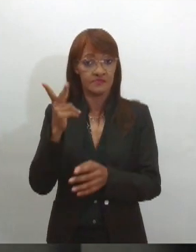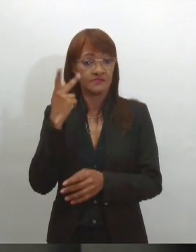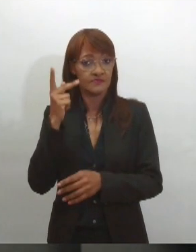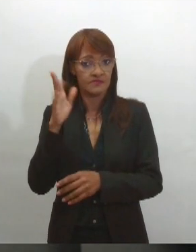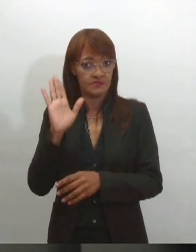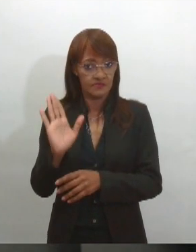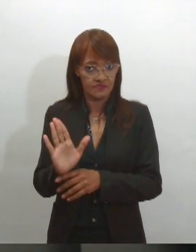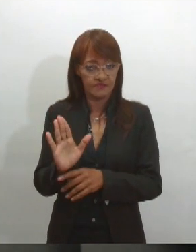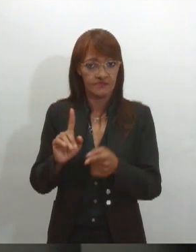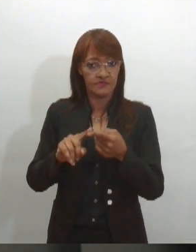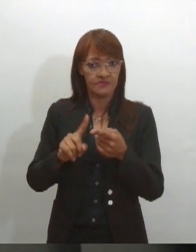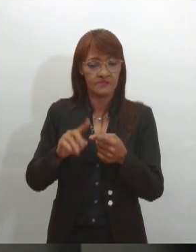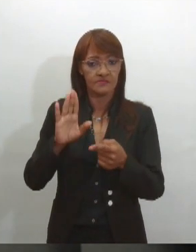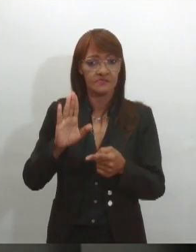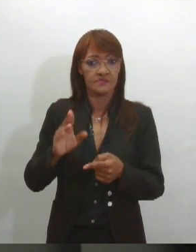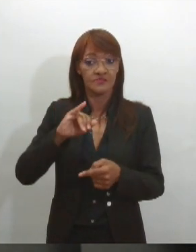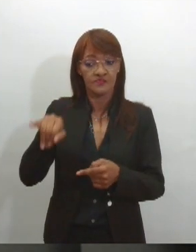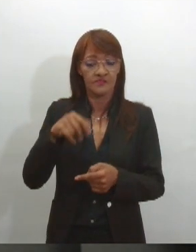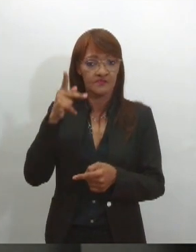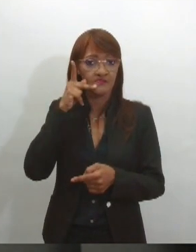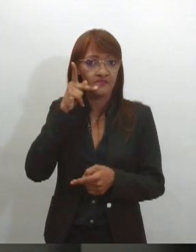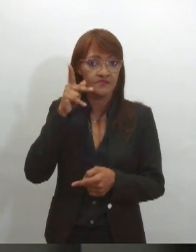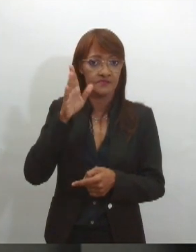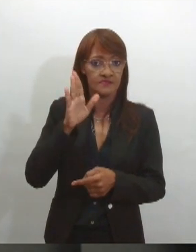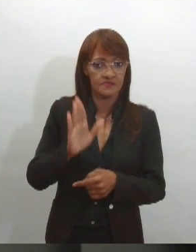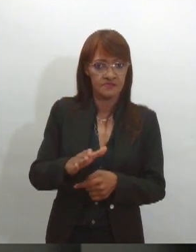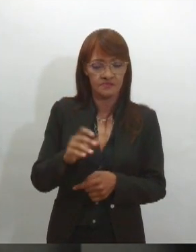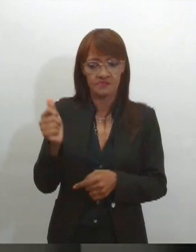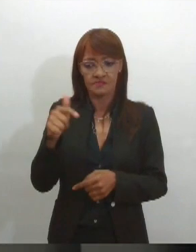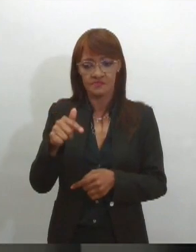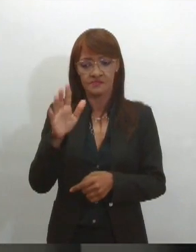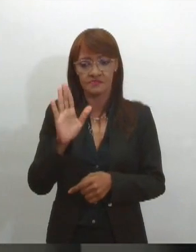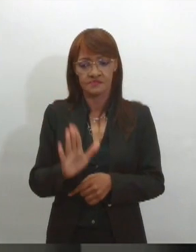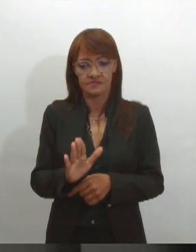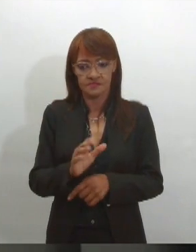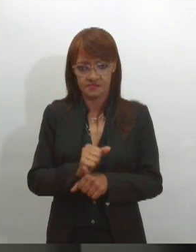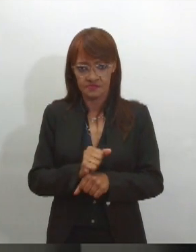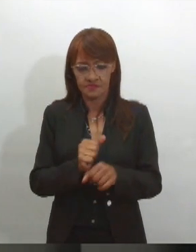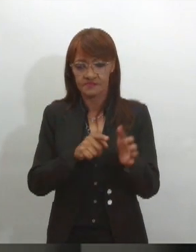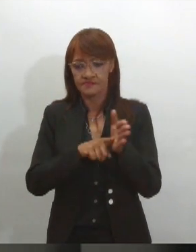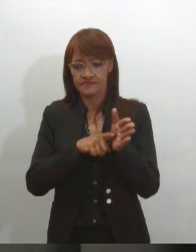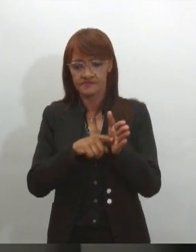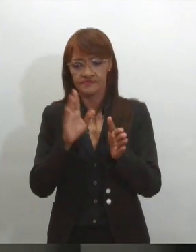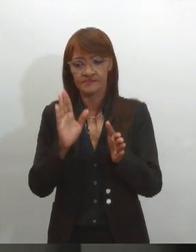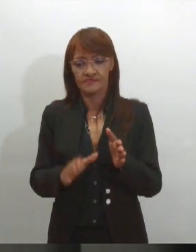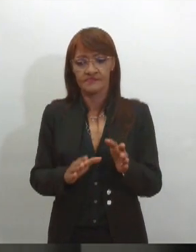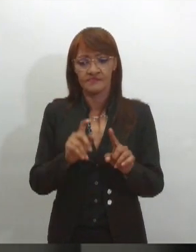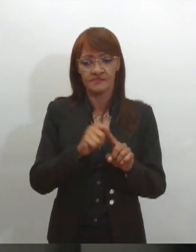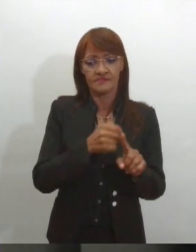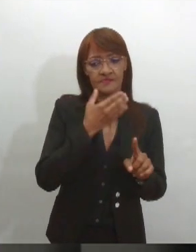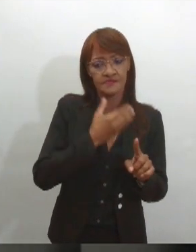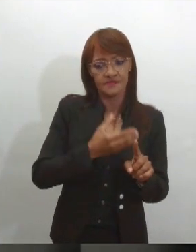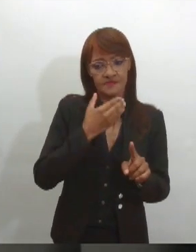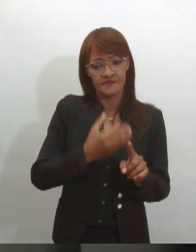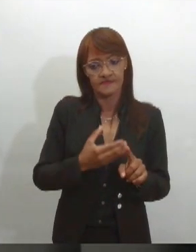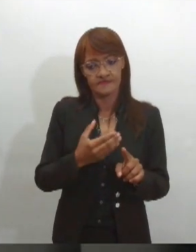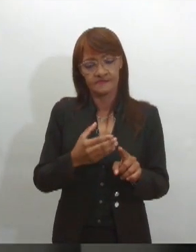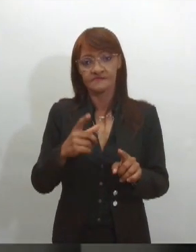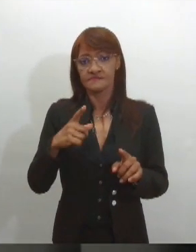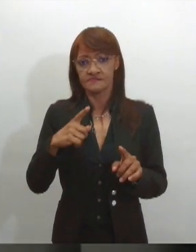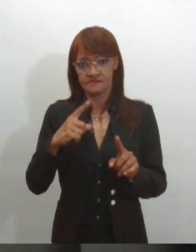menores valores entre as 17 analisadas pela pesquisa. Em relação ao mês de dezembro, houve um aumento de 2